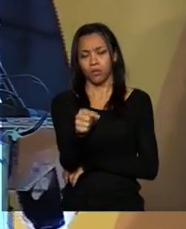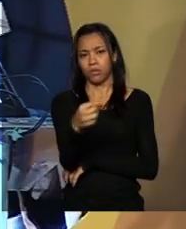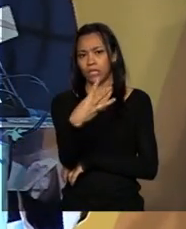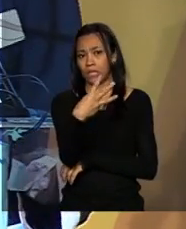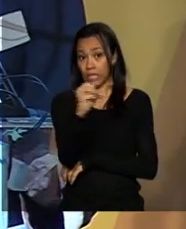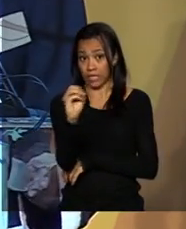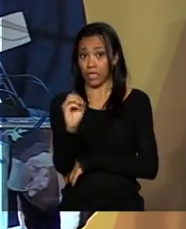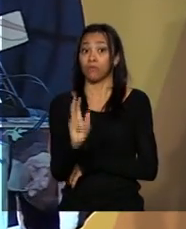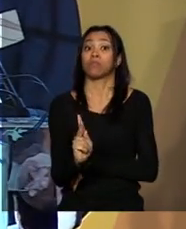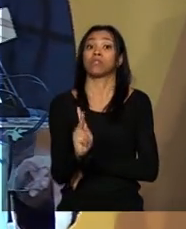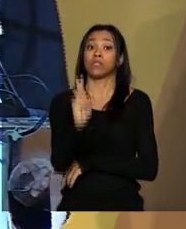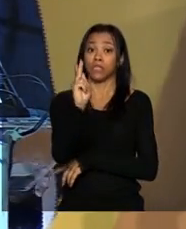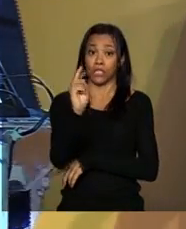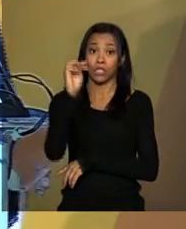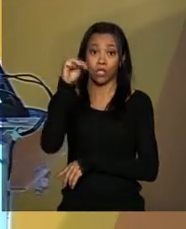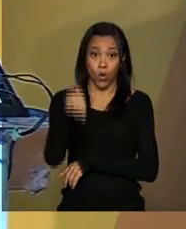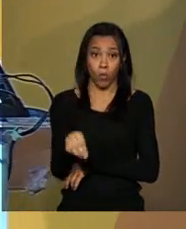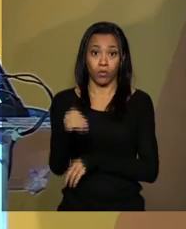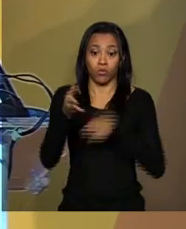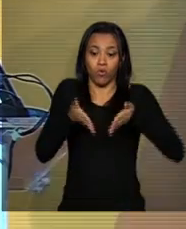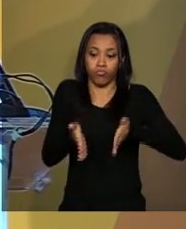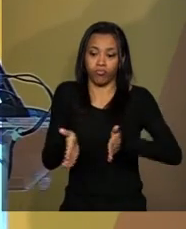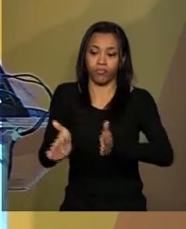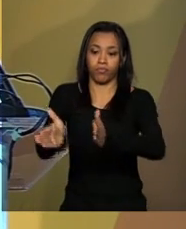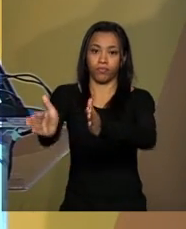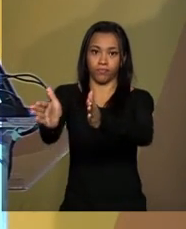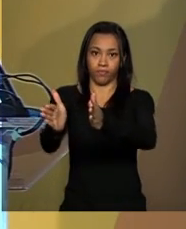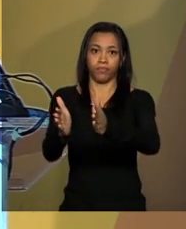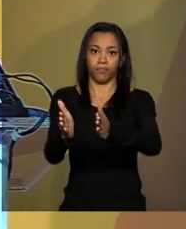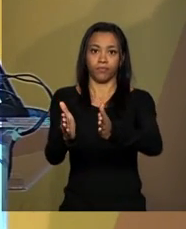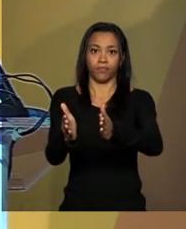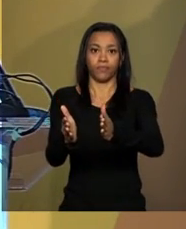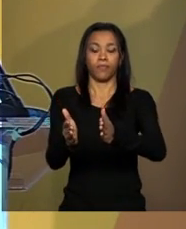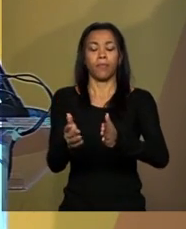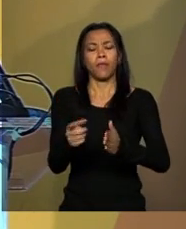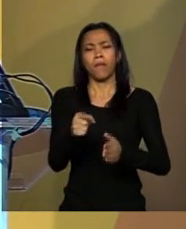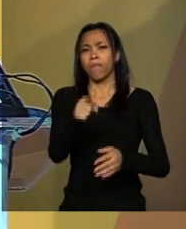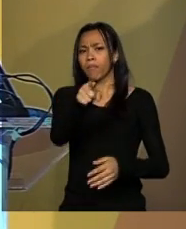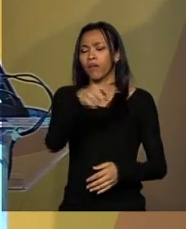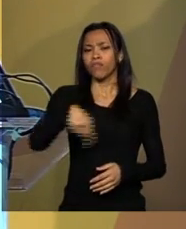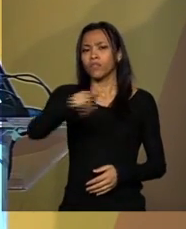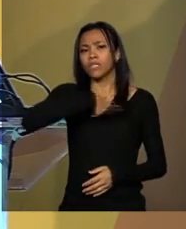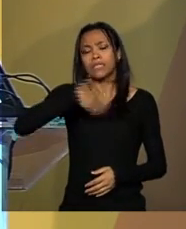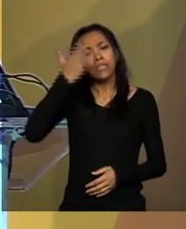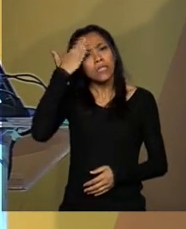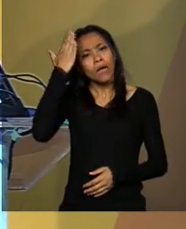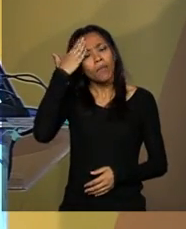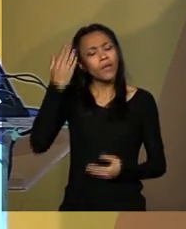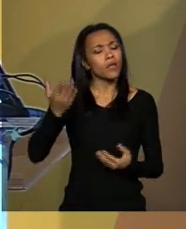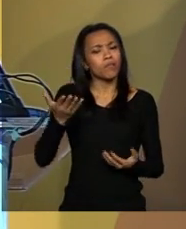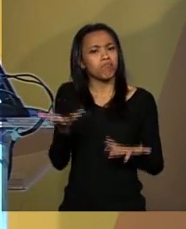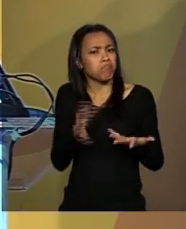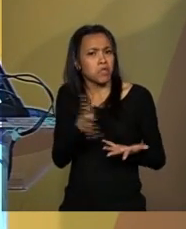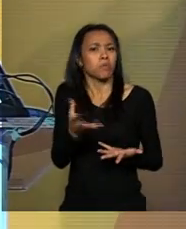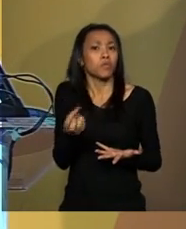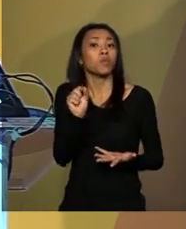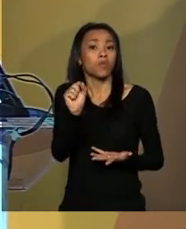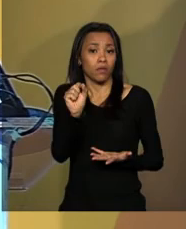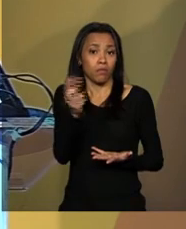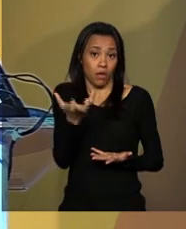quilômetros. E, para vocês terem uma ideia, isso, se nós